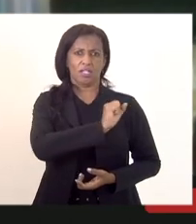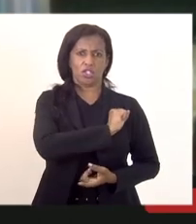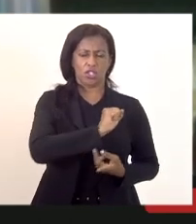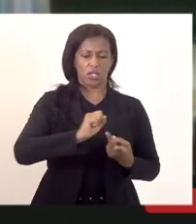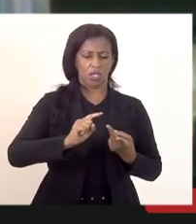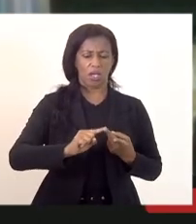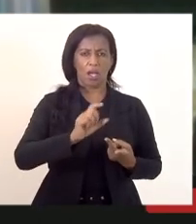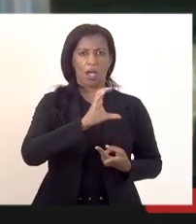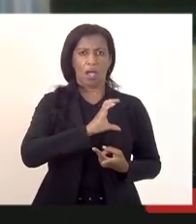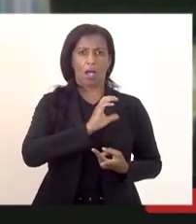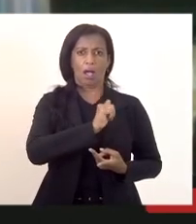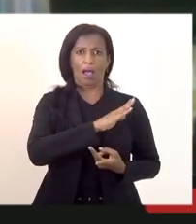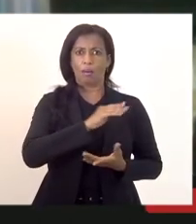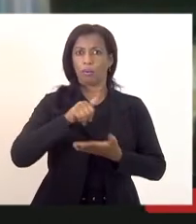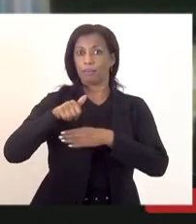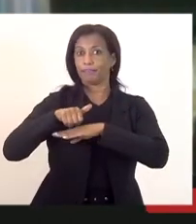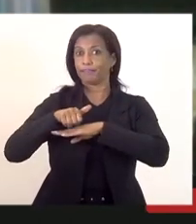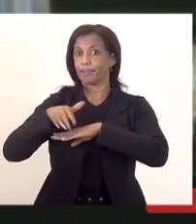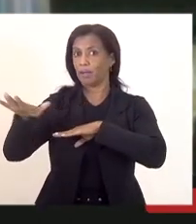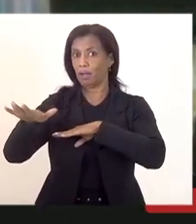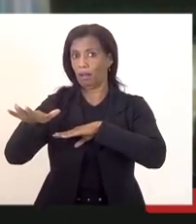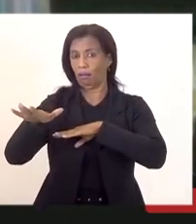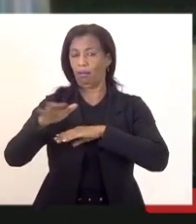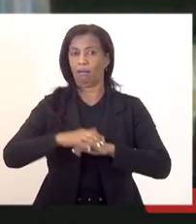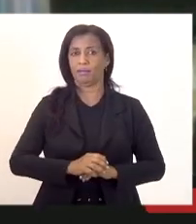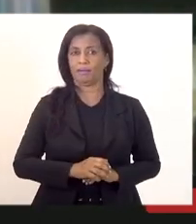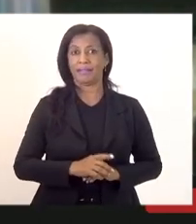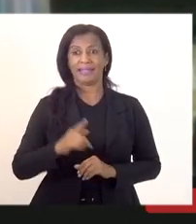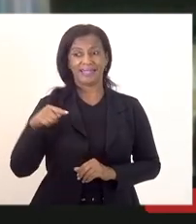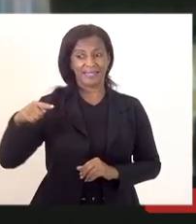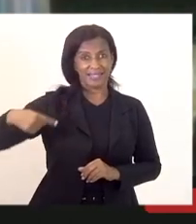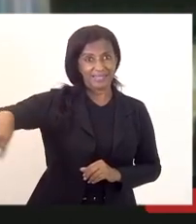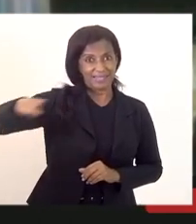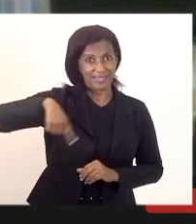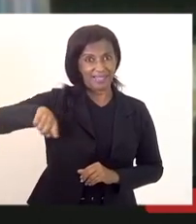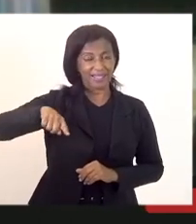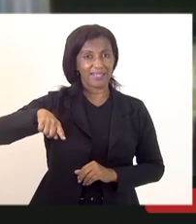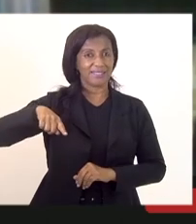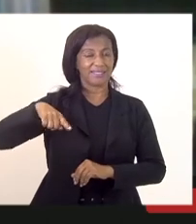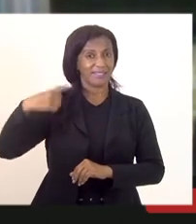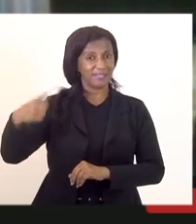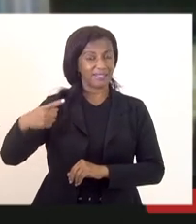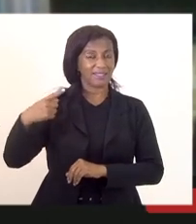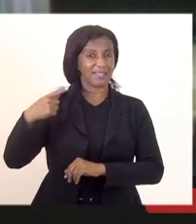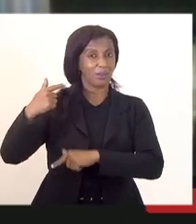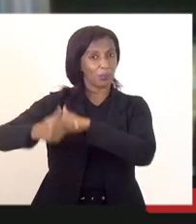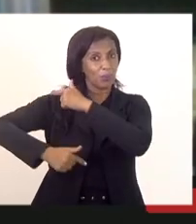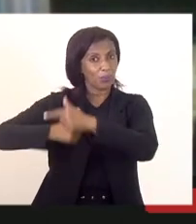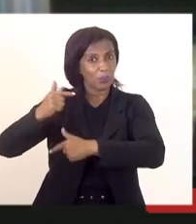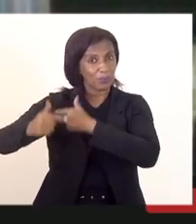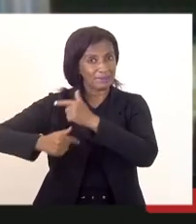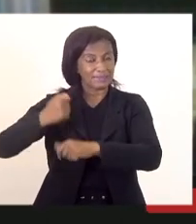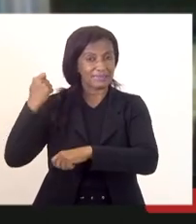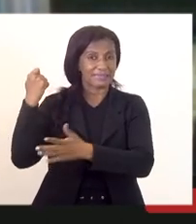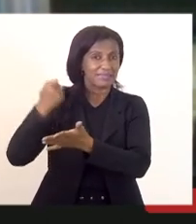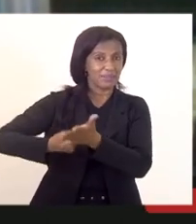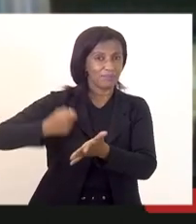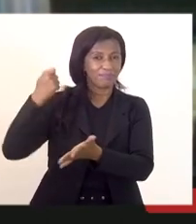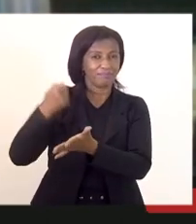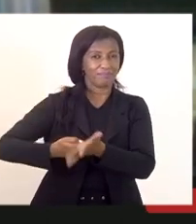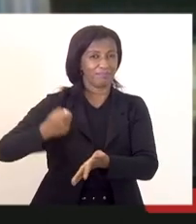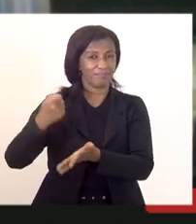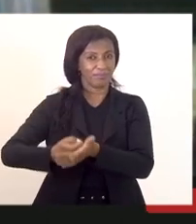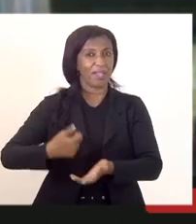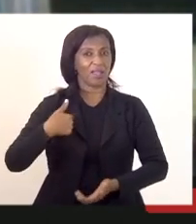excluídos da corporação e eles têm lutado diariamente eu tenho certeza e já